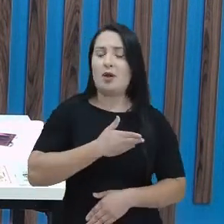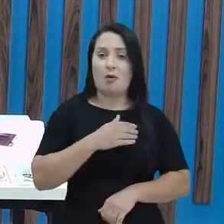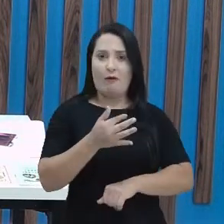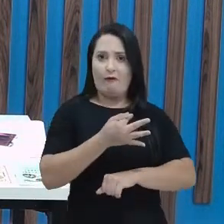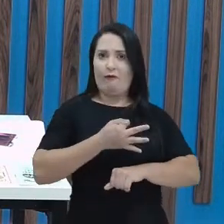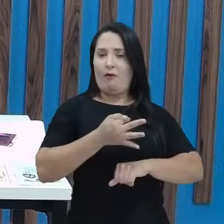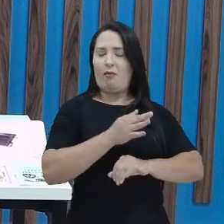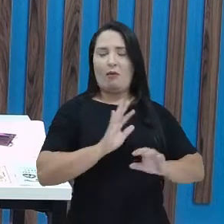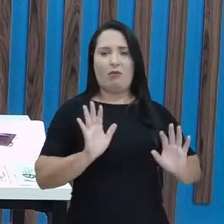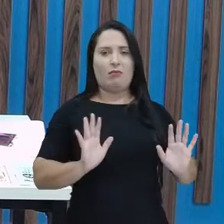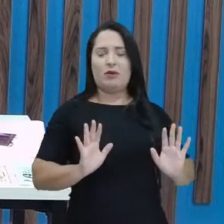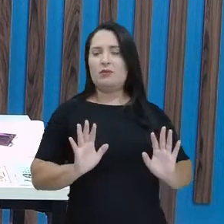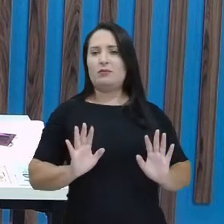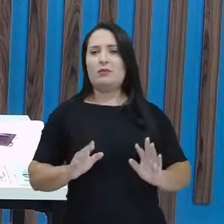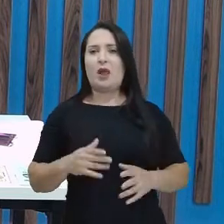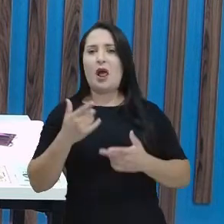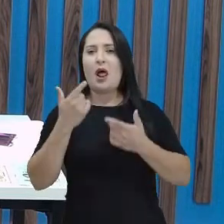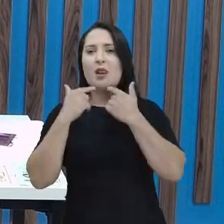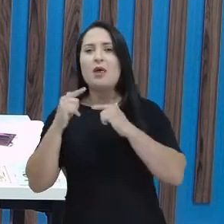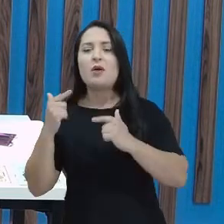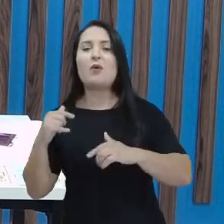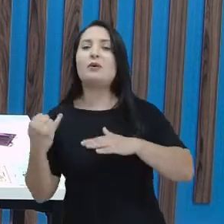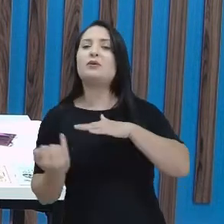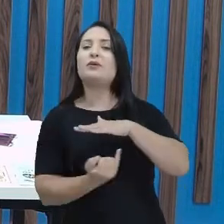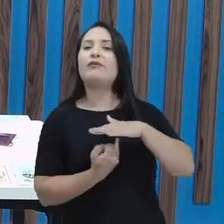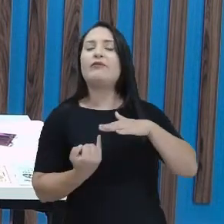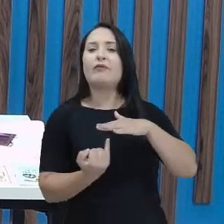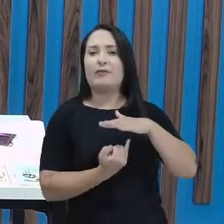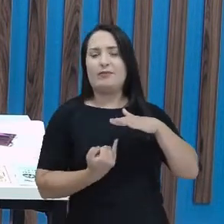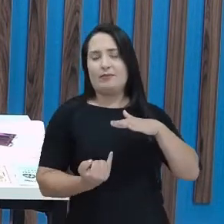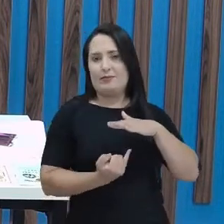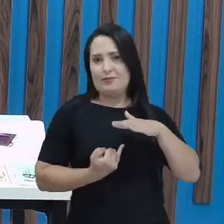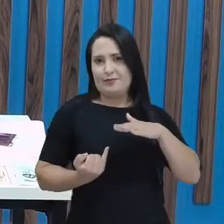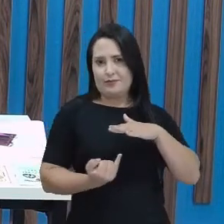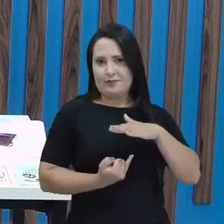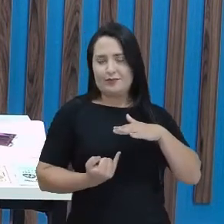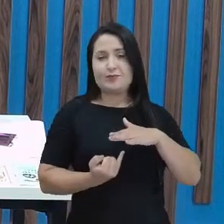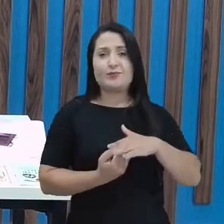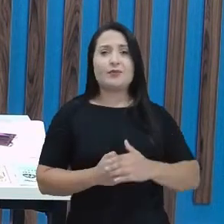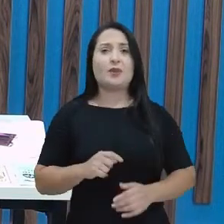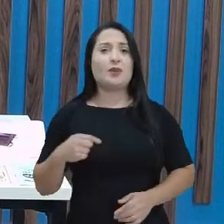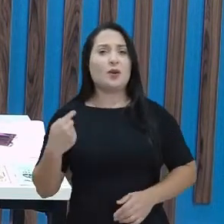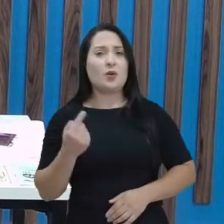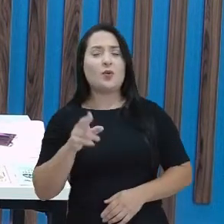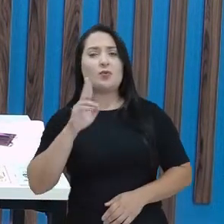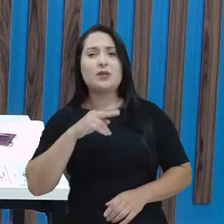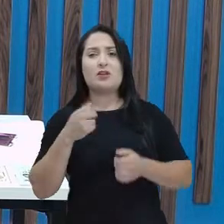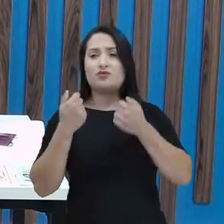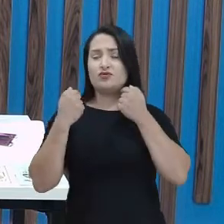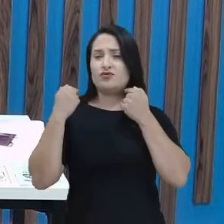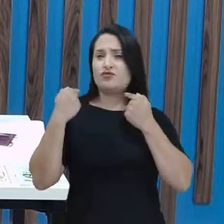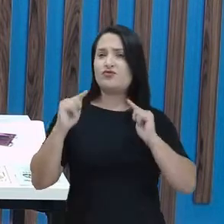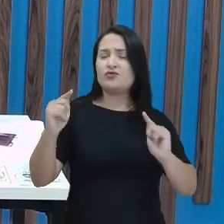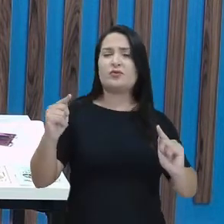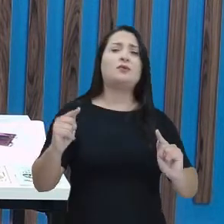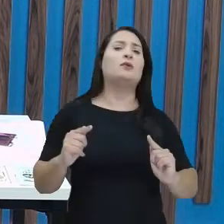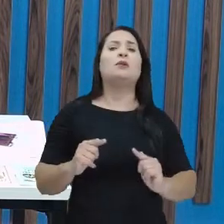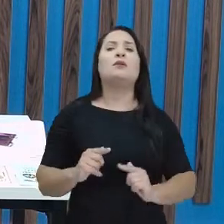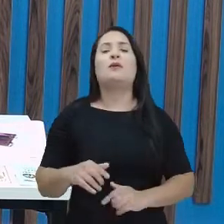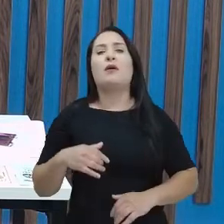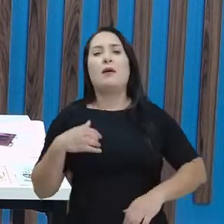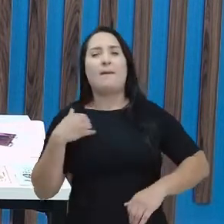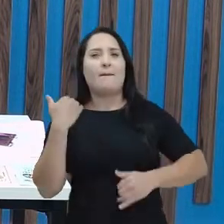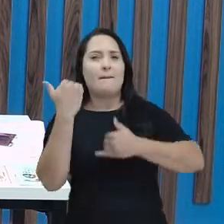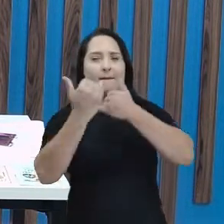formal, é a linguagem informal. Onde você utiliza gírias, onde você brinca,